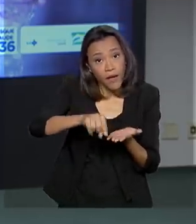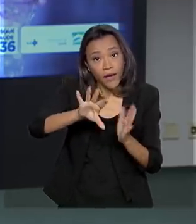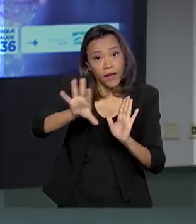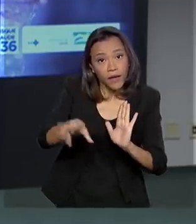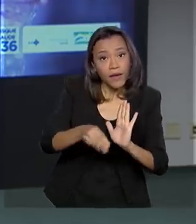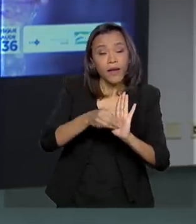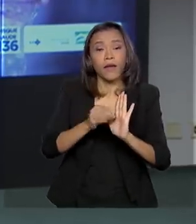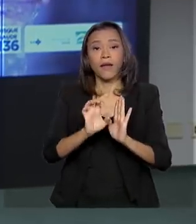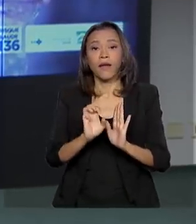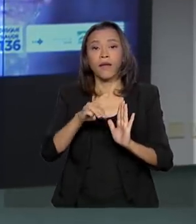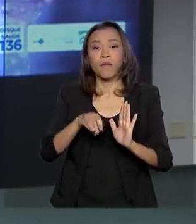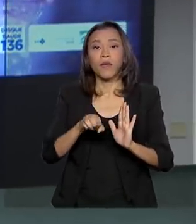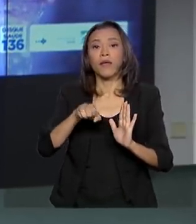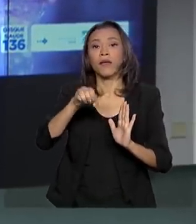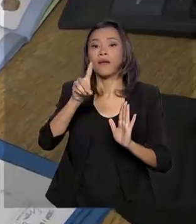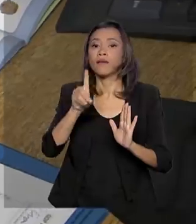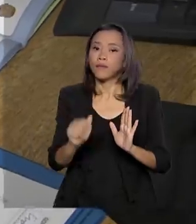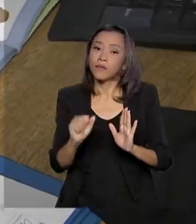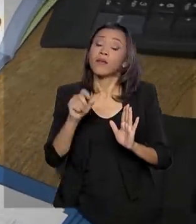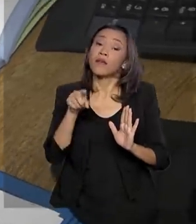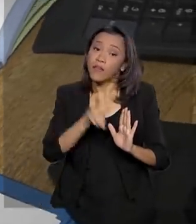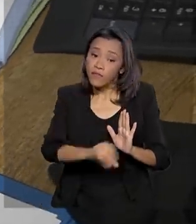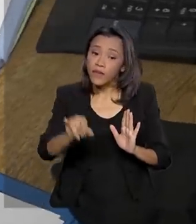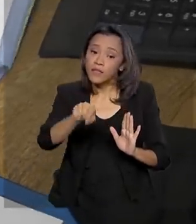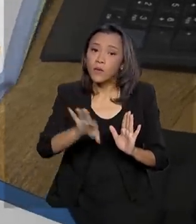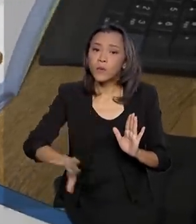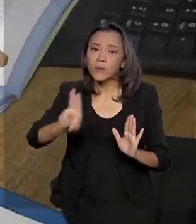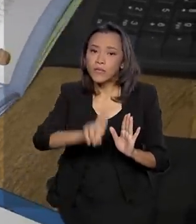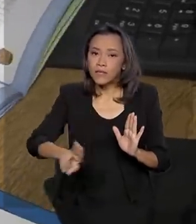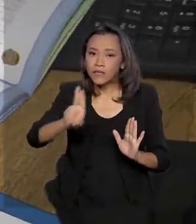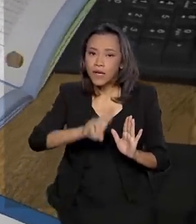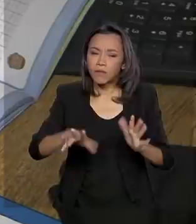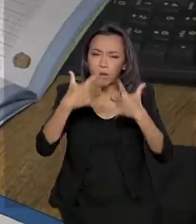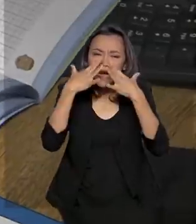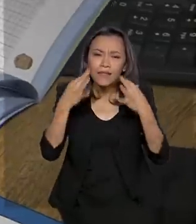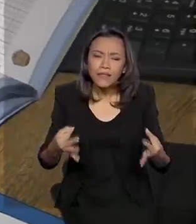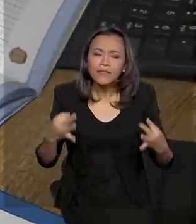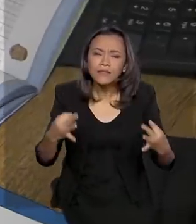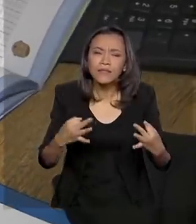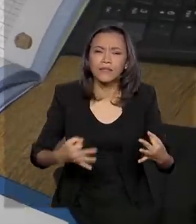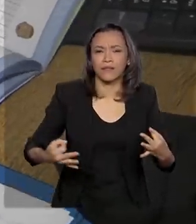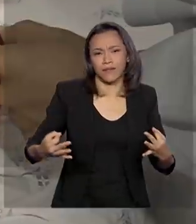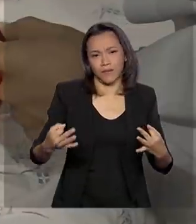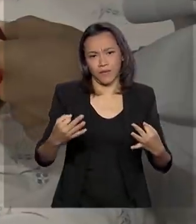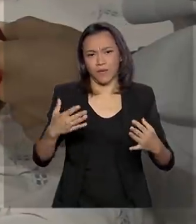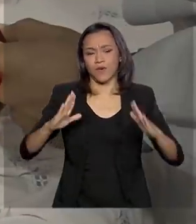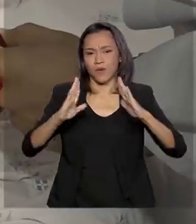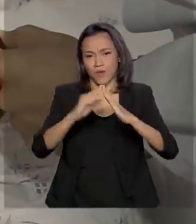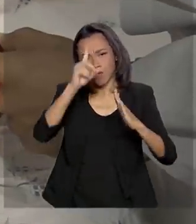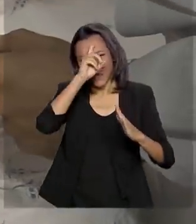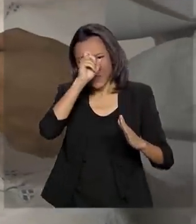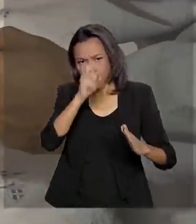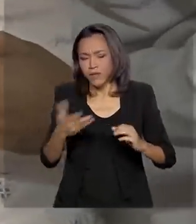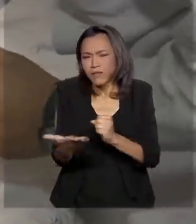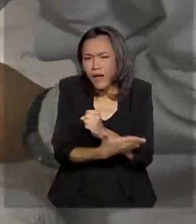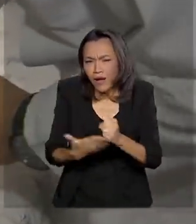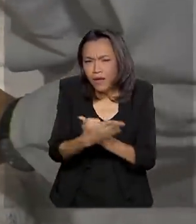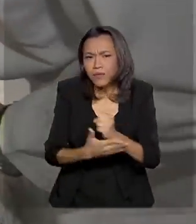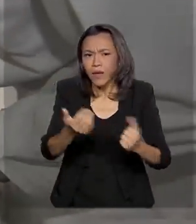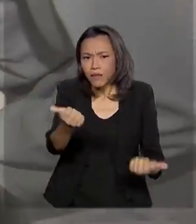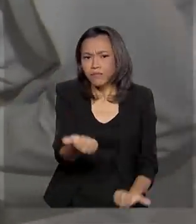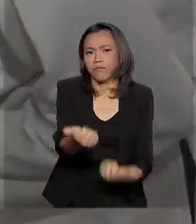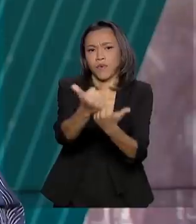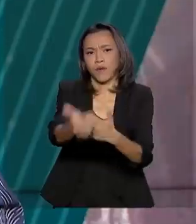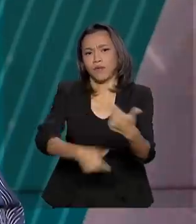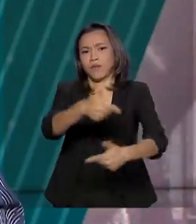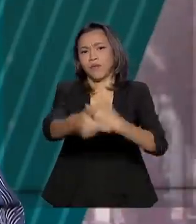Relatoria da Câmara dos Deputados e será utilizado na atenção primária e hospitalar para reforçar as ações contra o